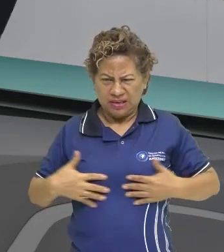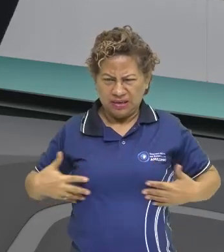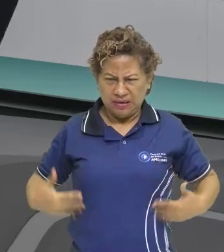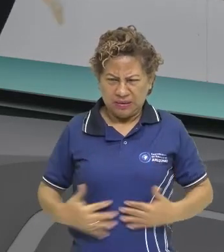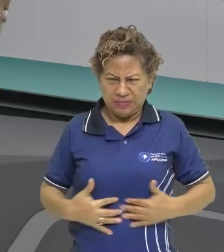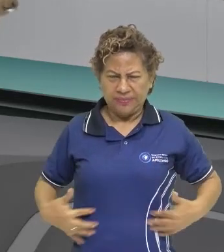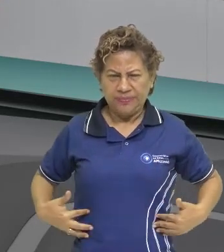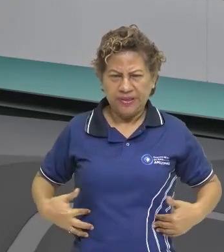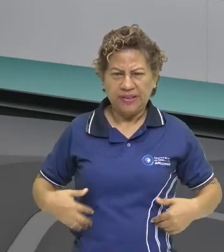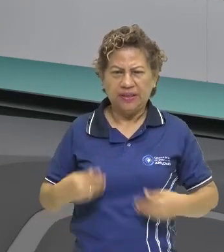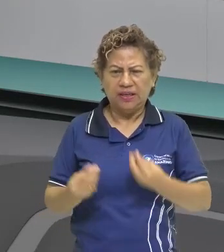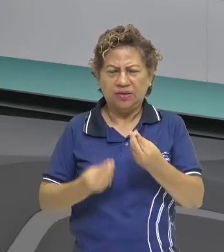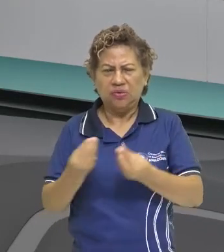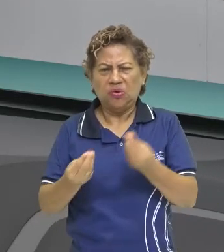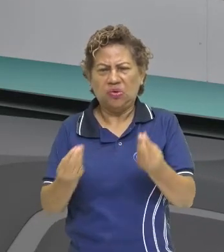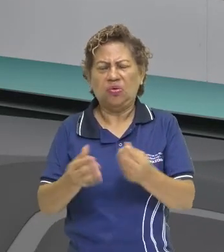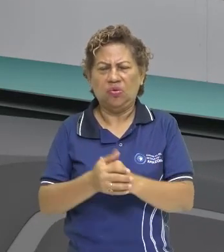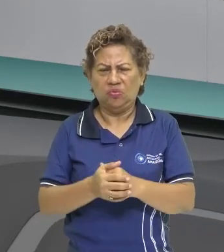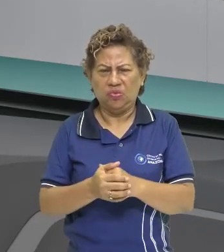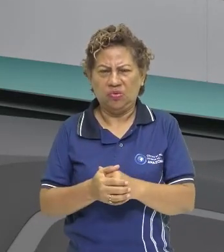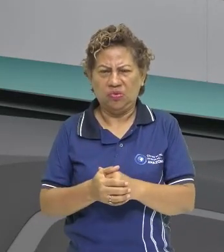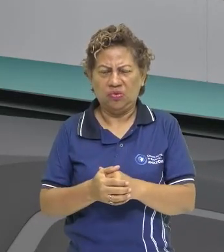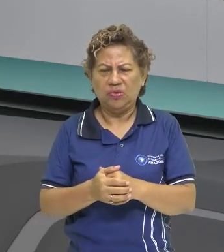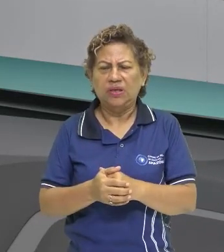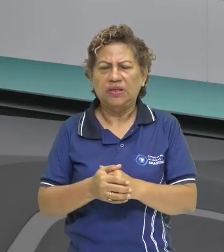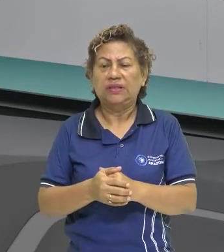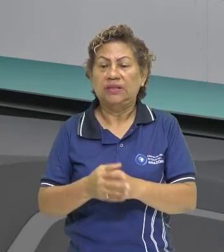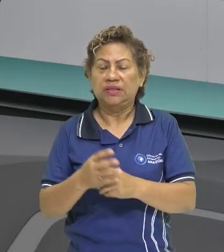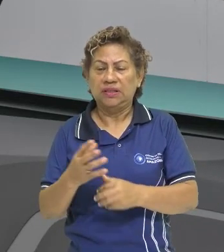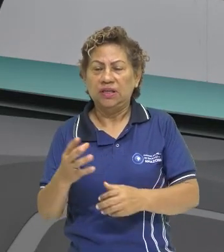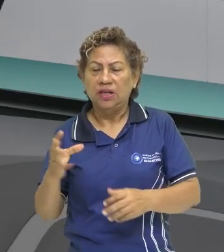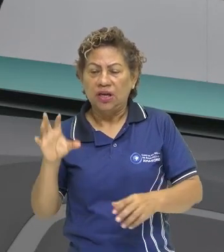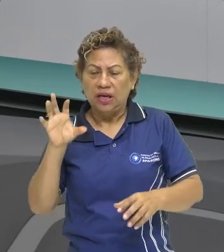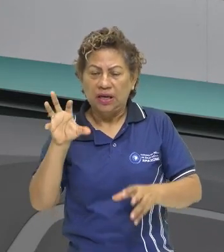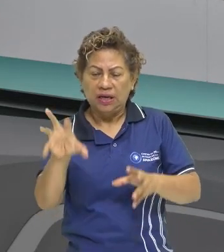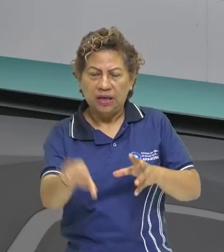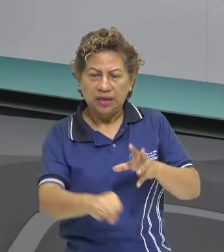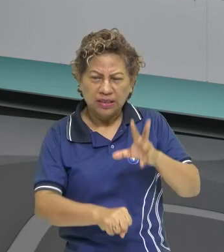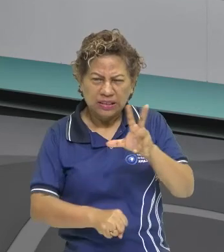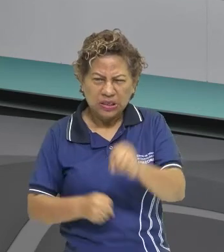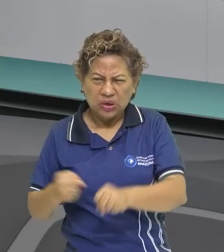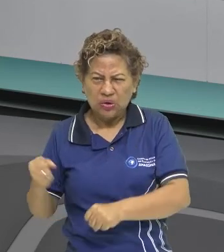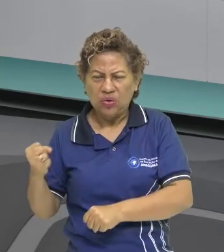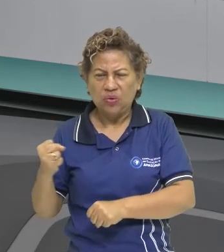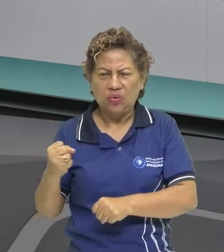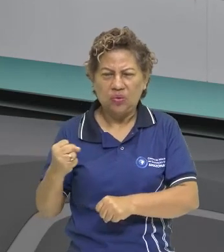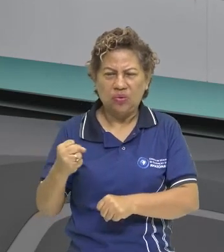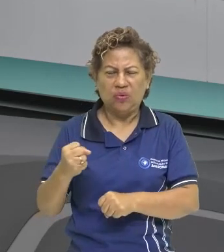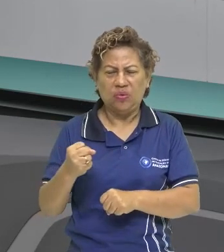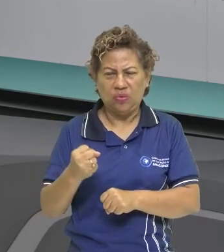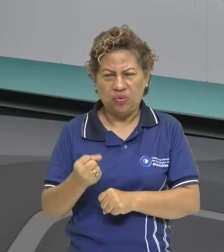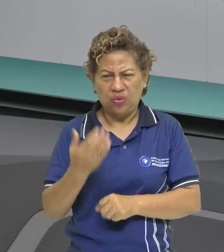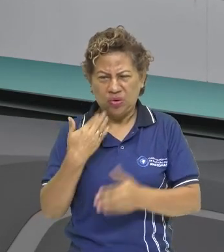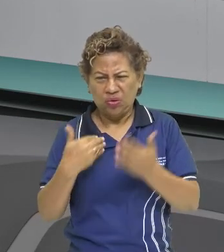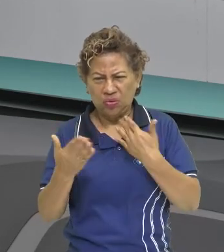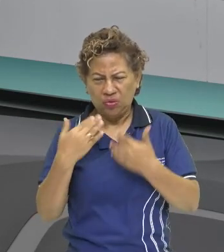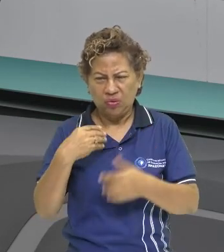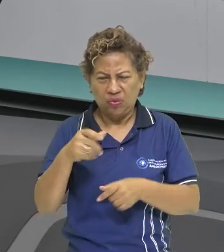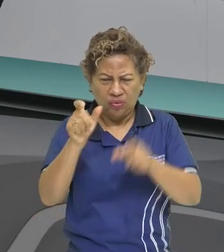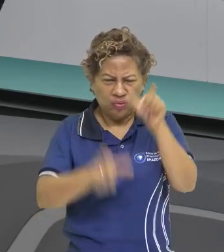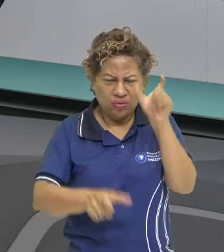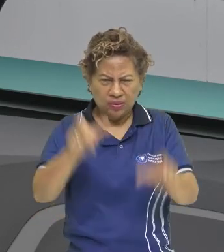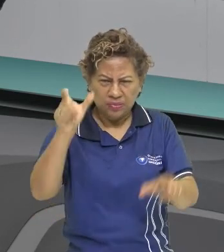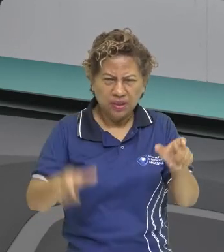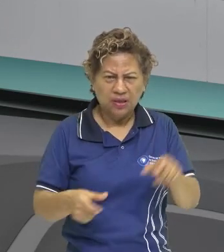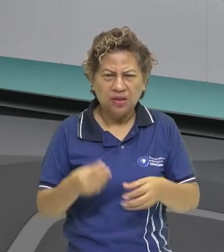mancebar-se, comer um ao outro e ainda ser espião. Prender tapuia, desonesto